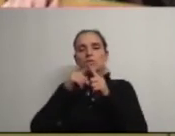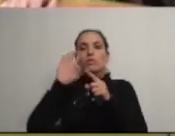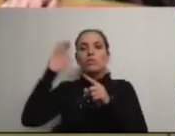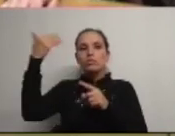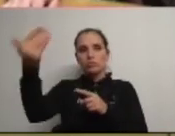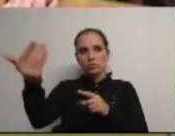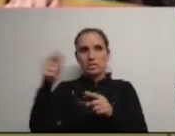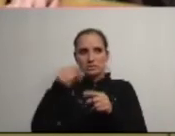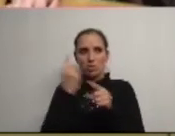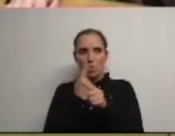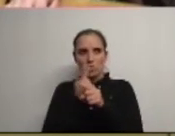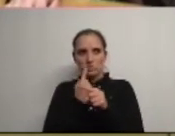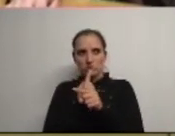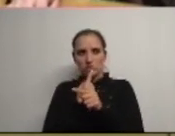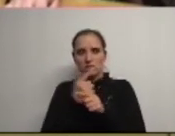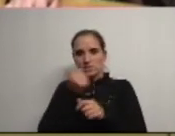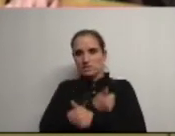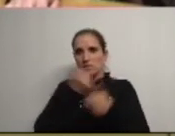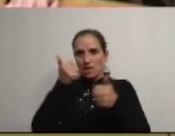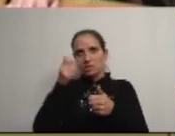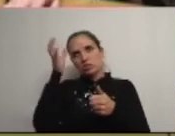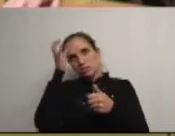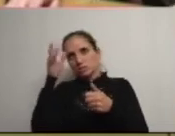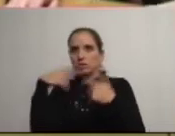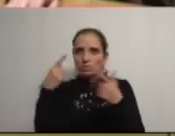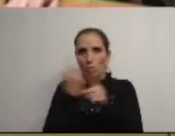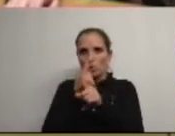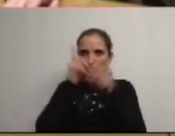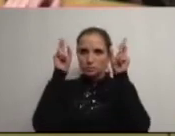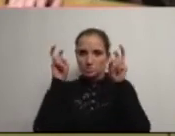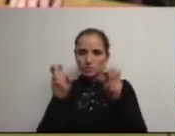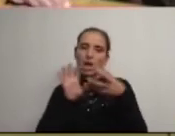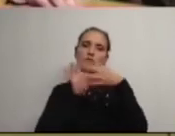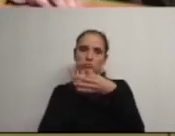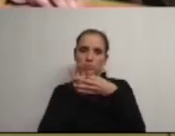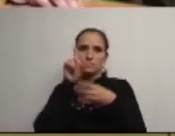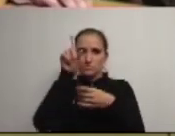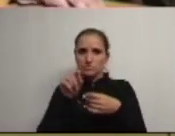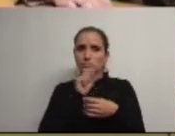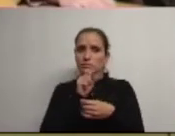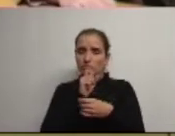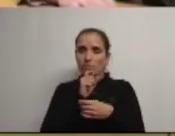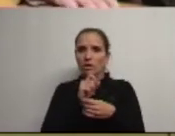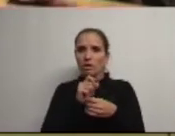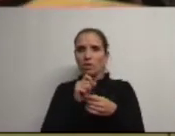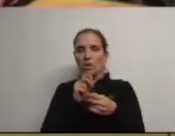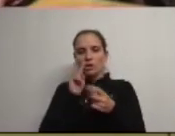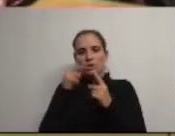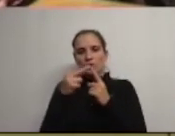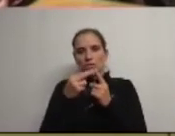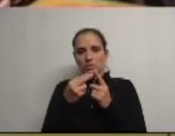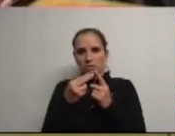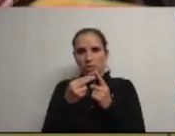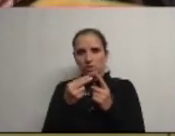estas coisas de cidades inteligentes e o que lhe está associado também permite perspetivar